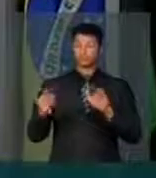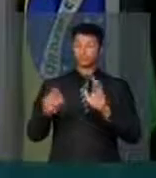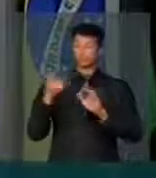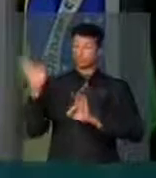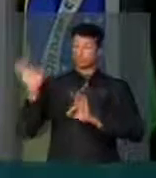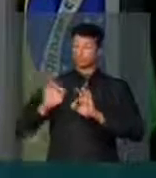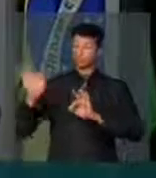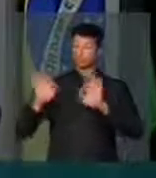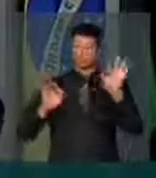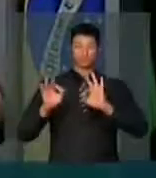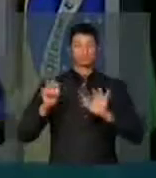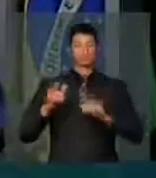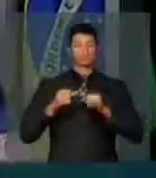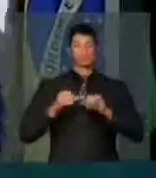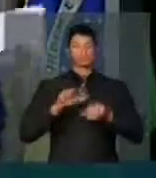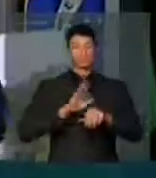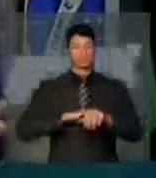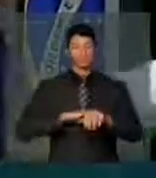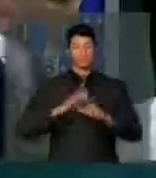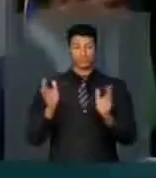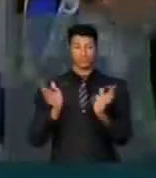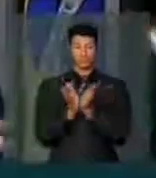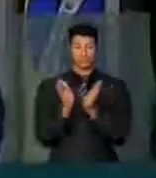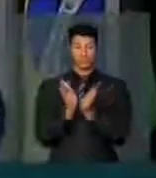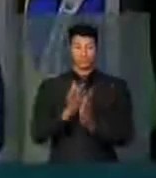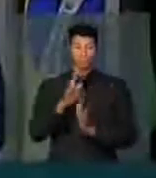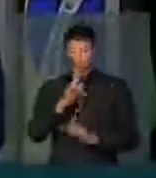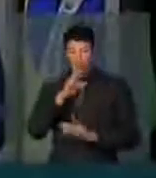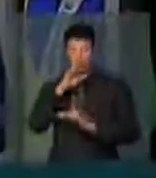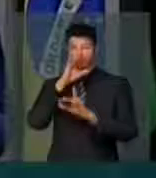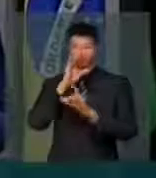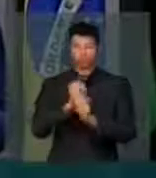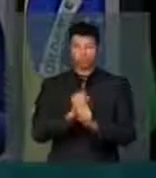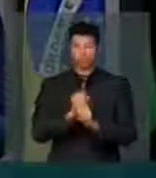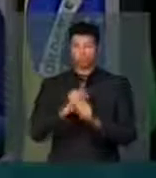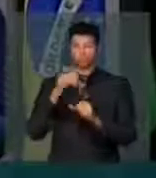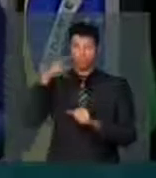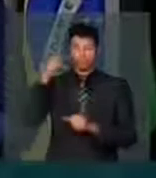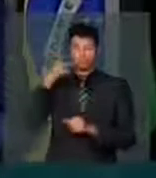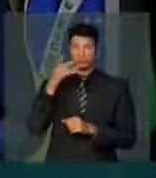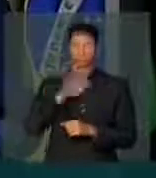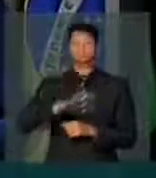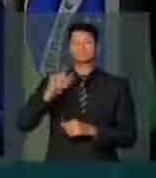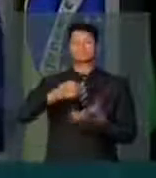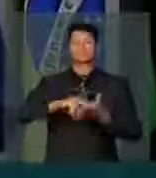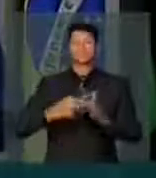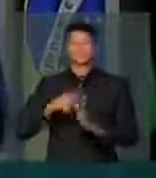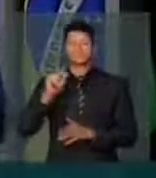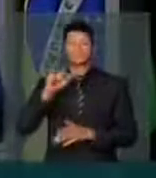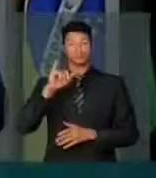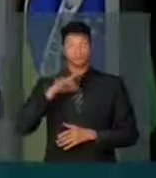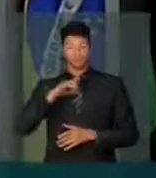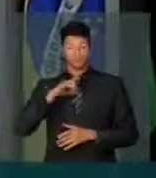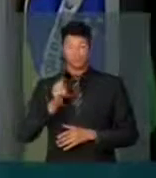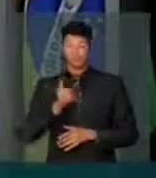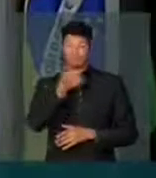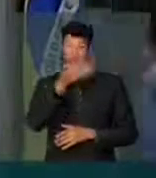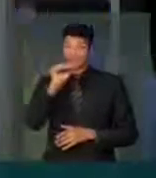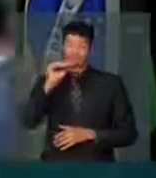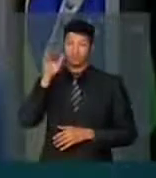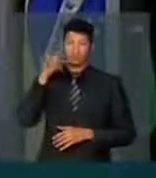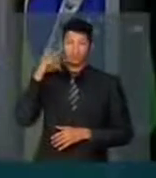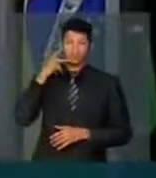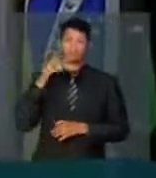proporcional fica o tempo do conjunto de força dos parlamentares, quer dizer, se tem dez